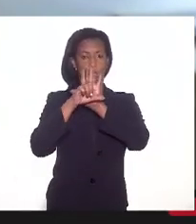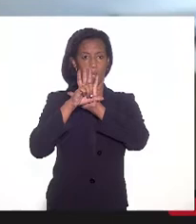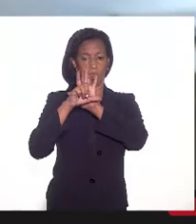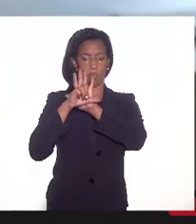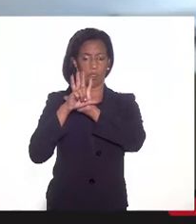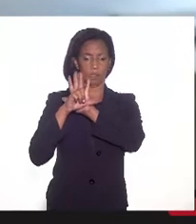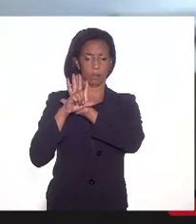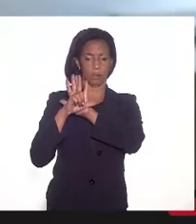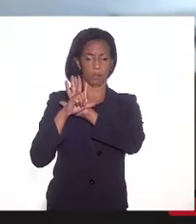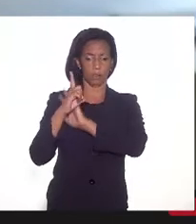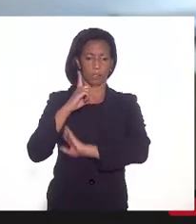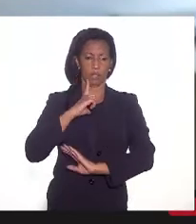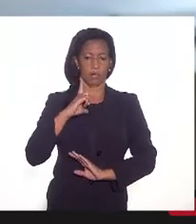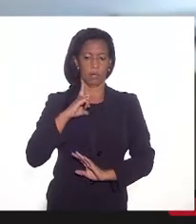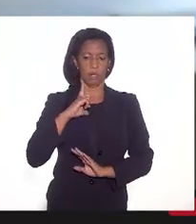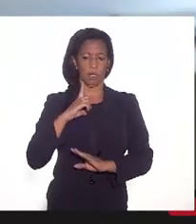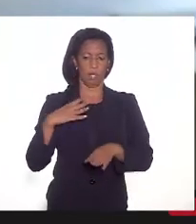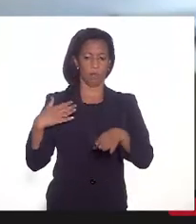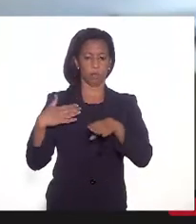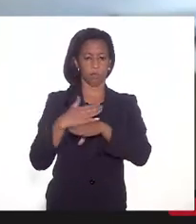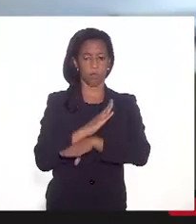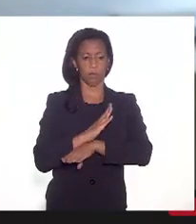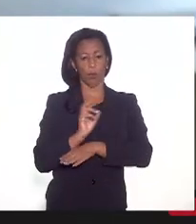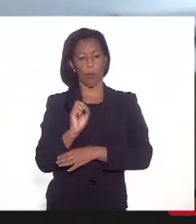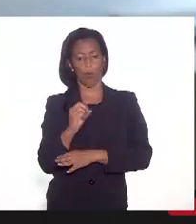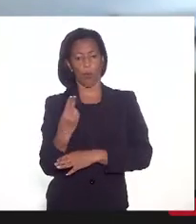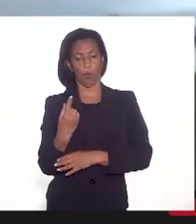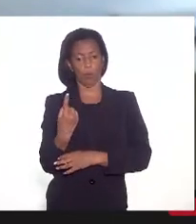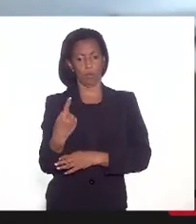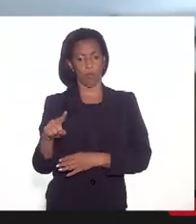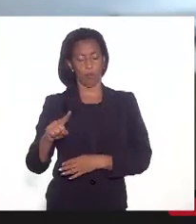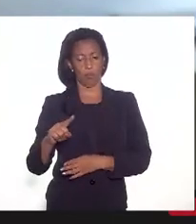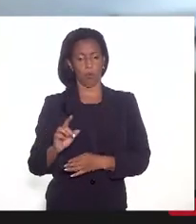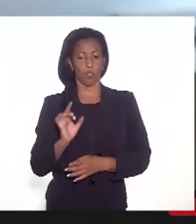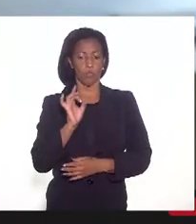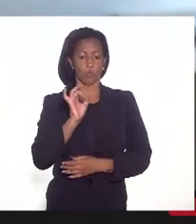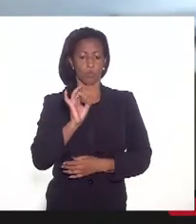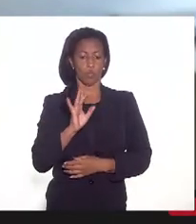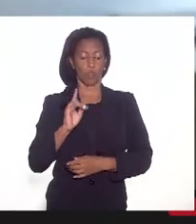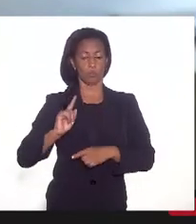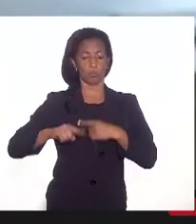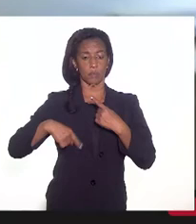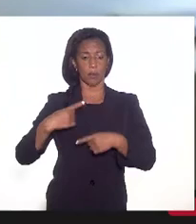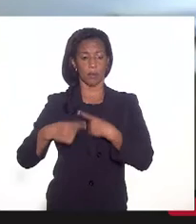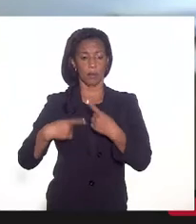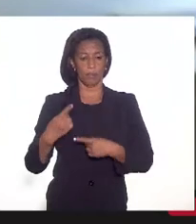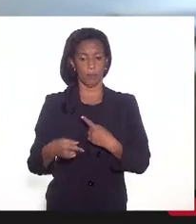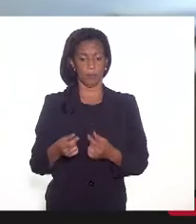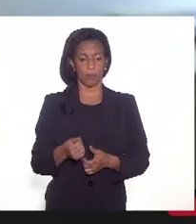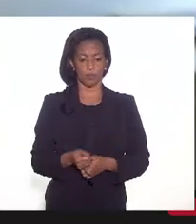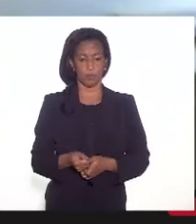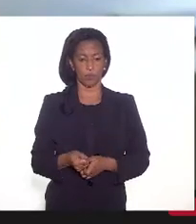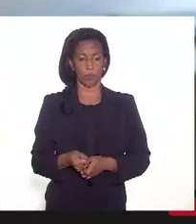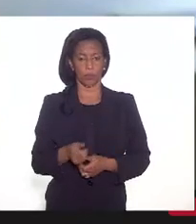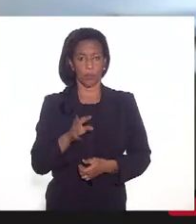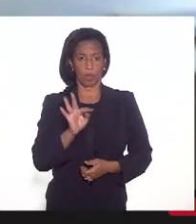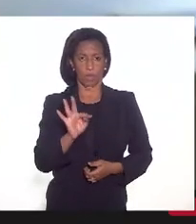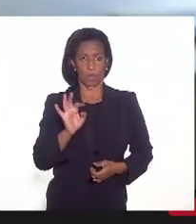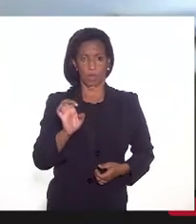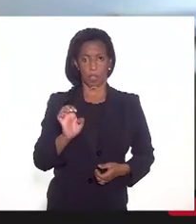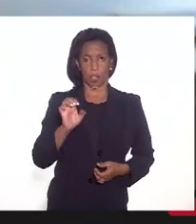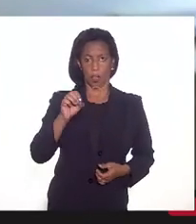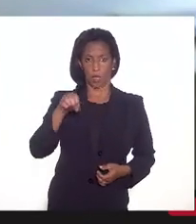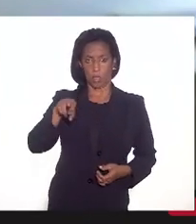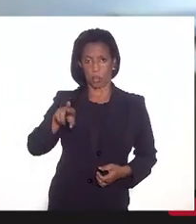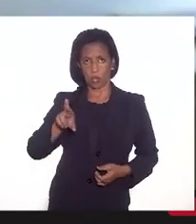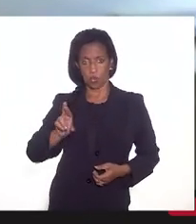terá que ser aprovada ou não somente depois que o Tesouro dê a